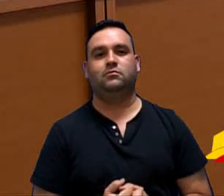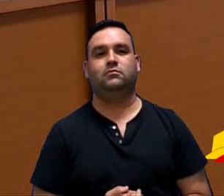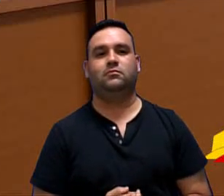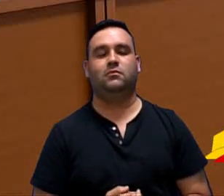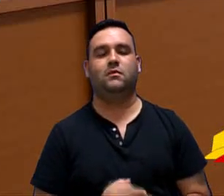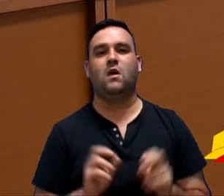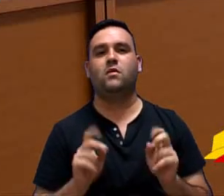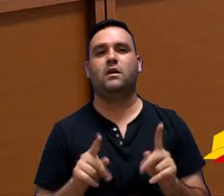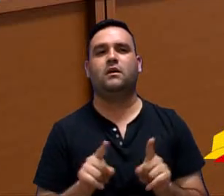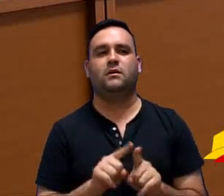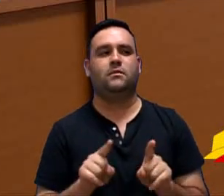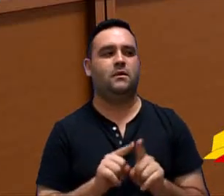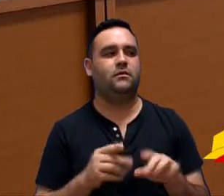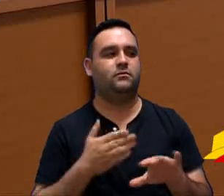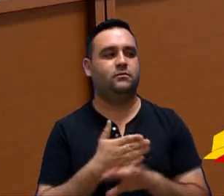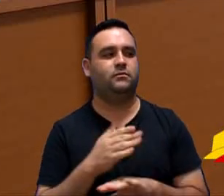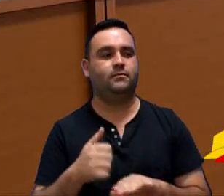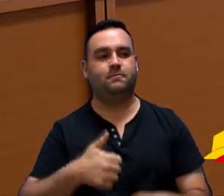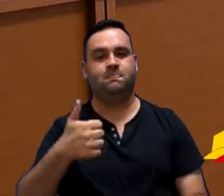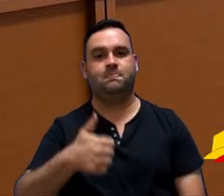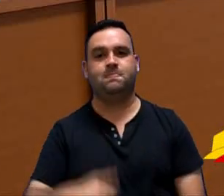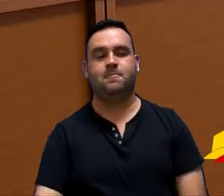Ah, não, eu vou lá lá embaixo, por favor.